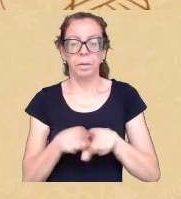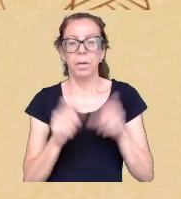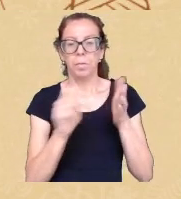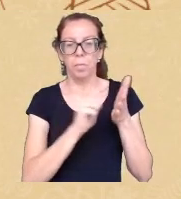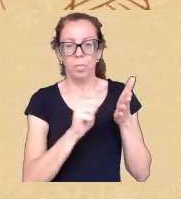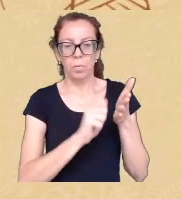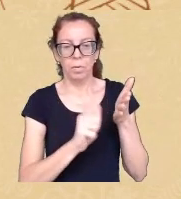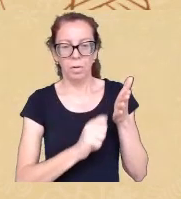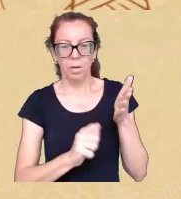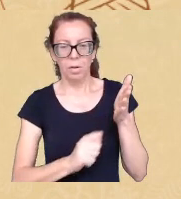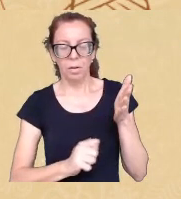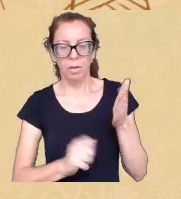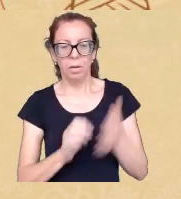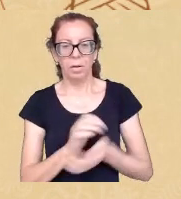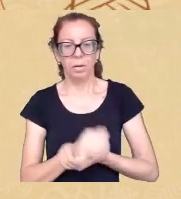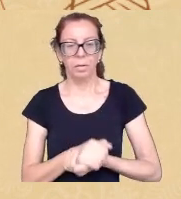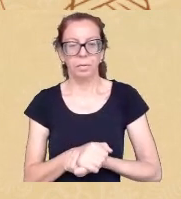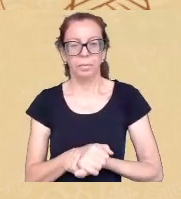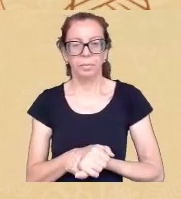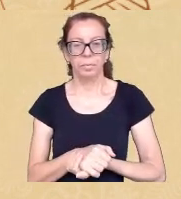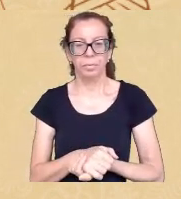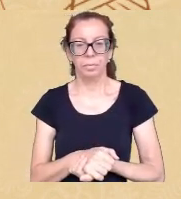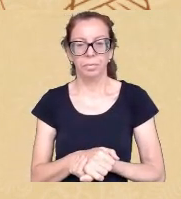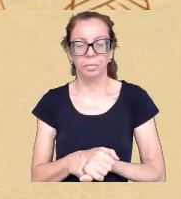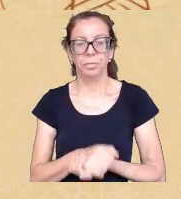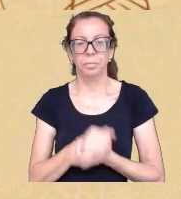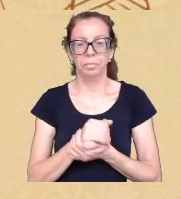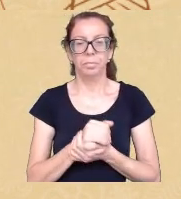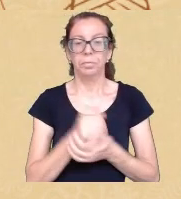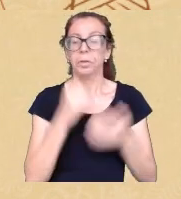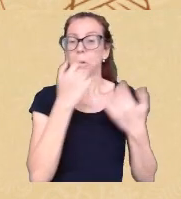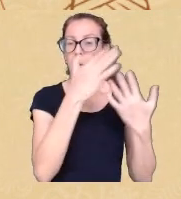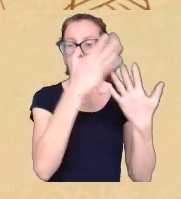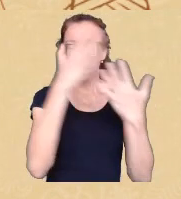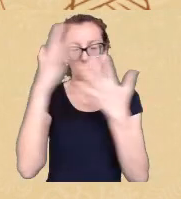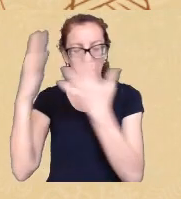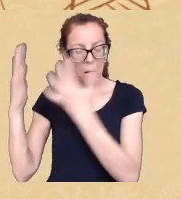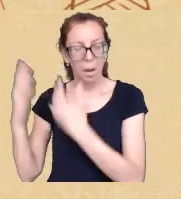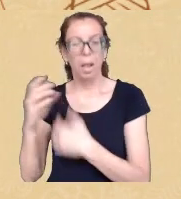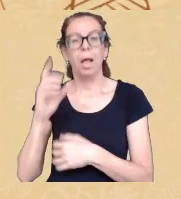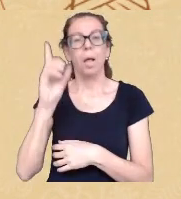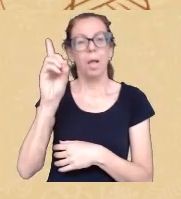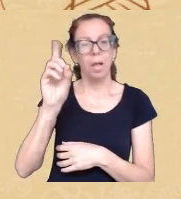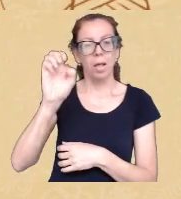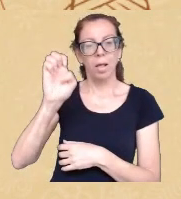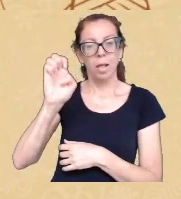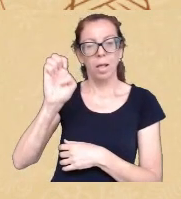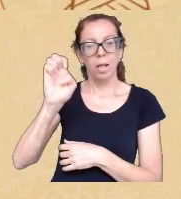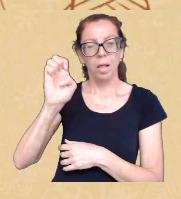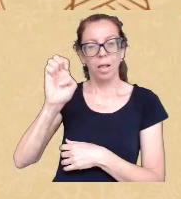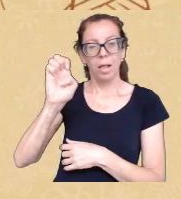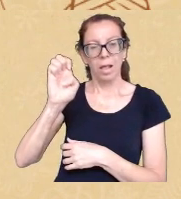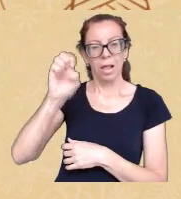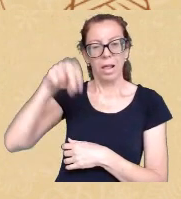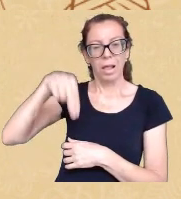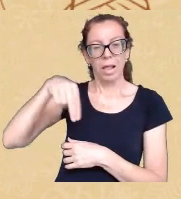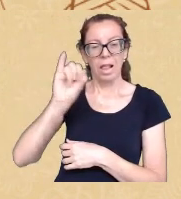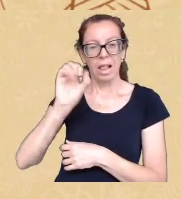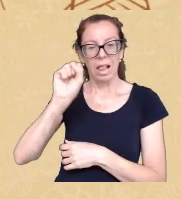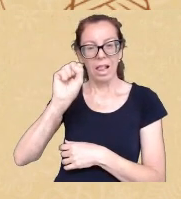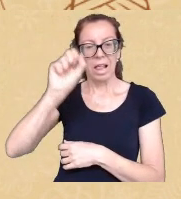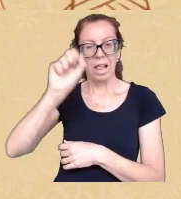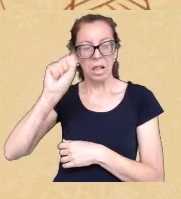parabenizado você Denise pela fala potente necessária maravilhosa como a Paloma